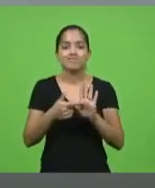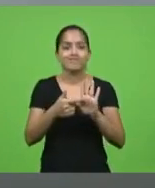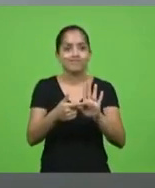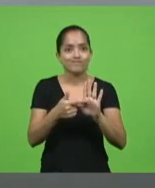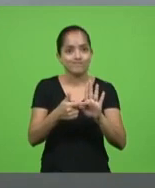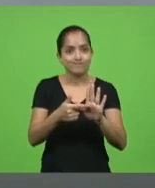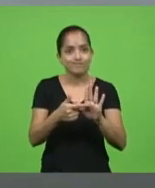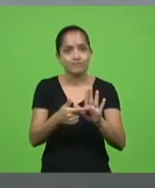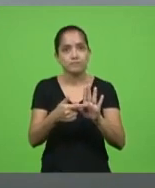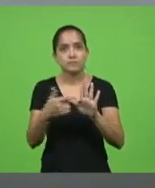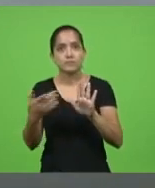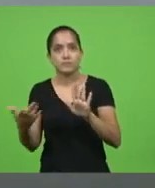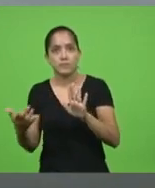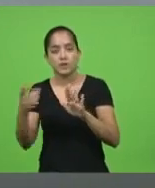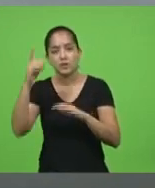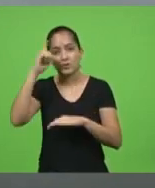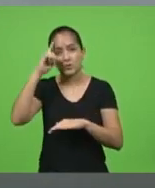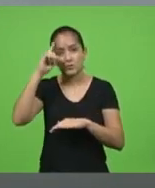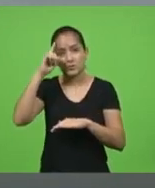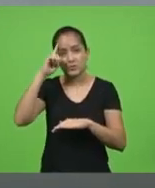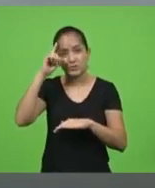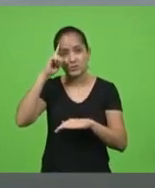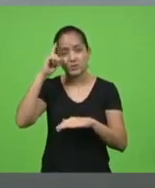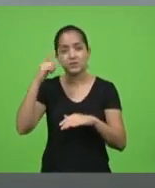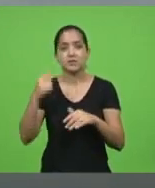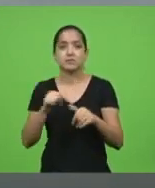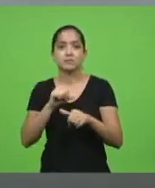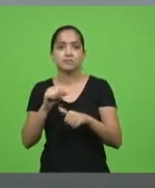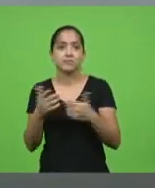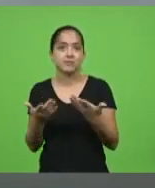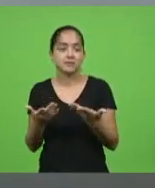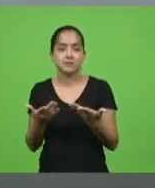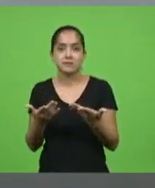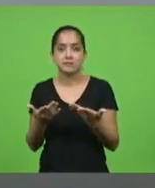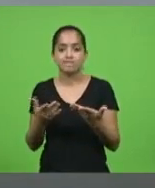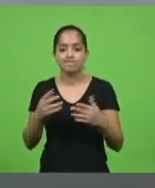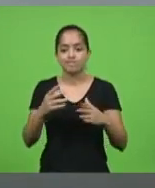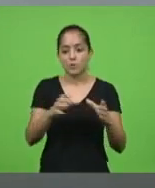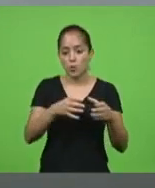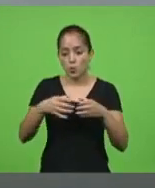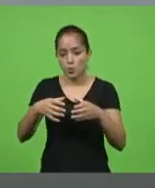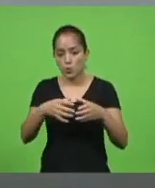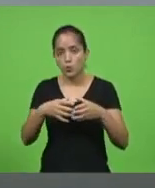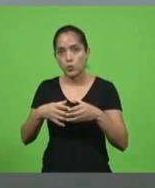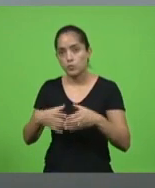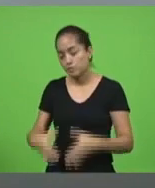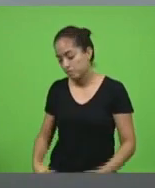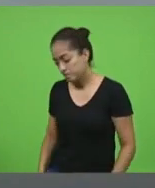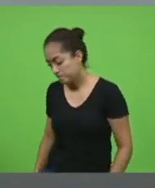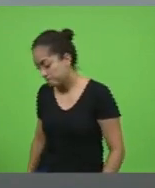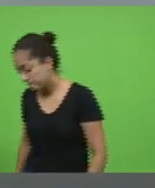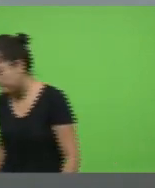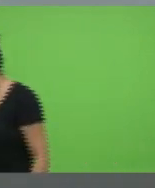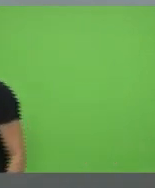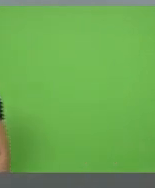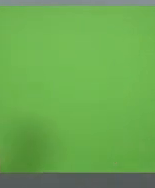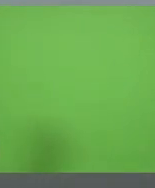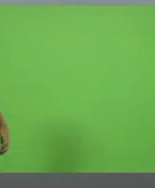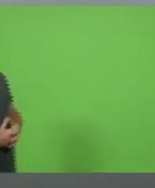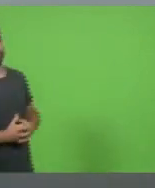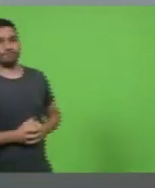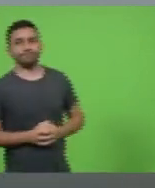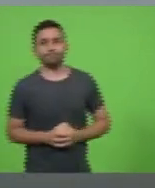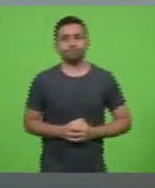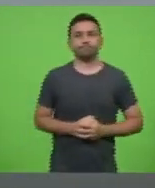diariamente trocadas enfim e uma equipe de qualidade para assistir então